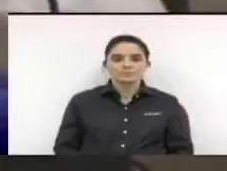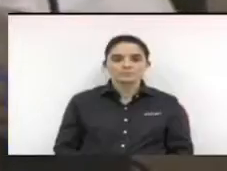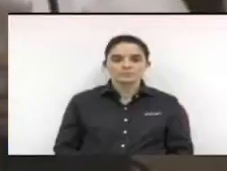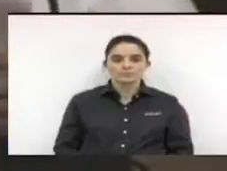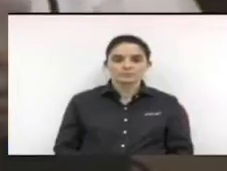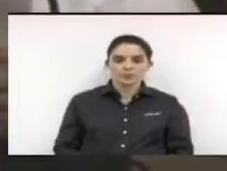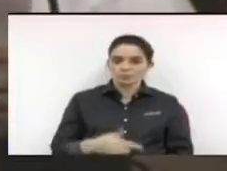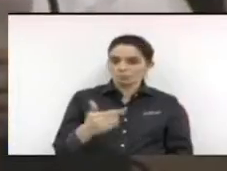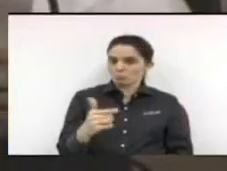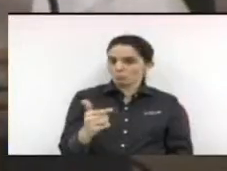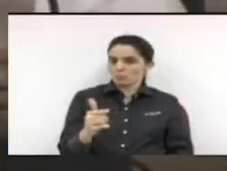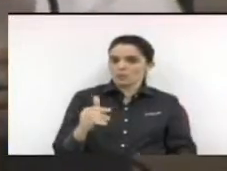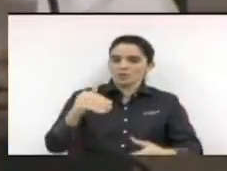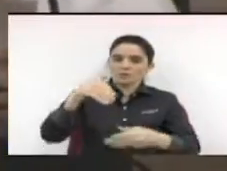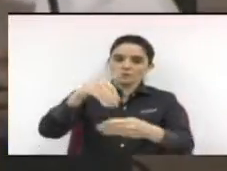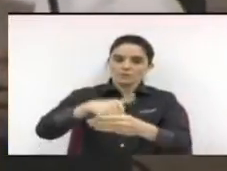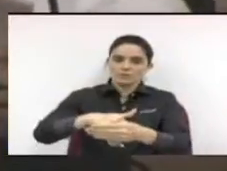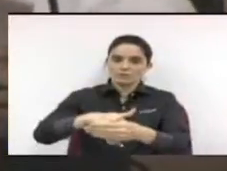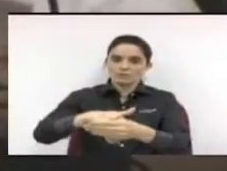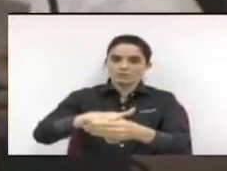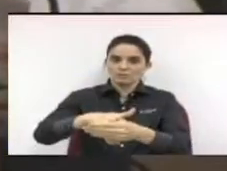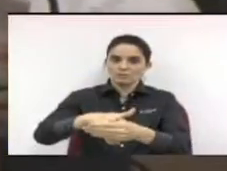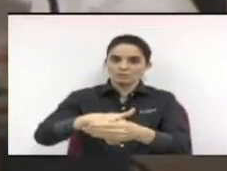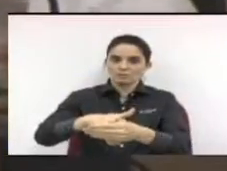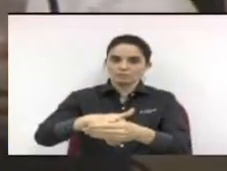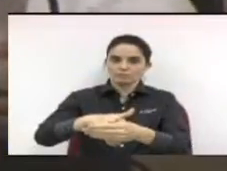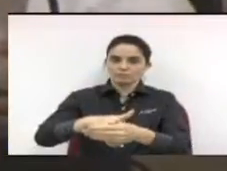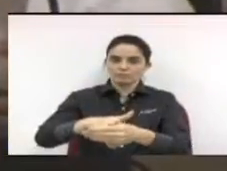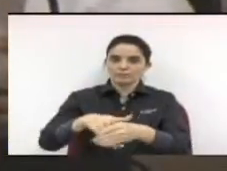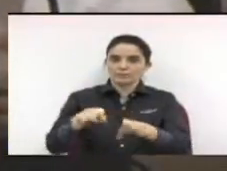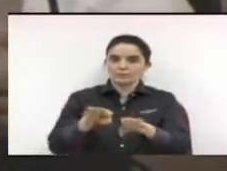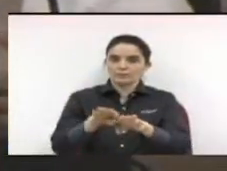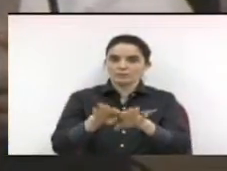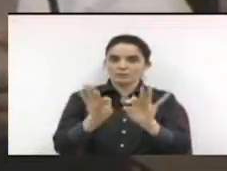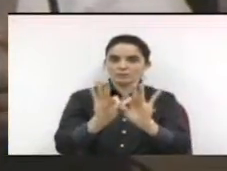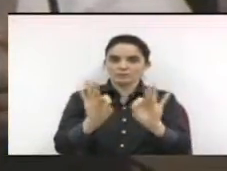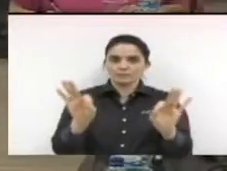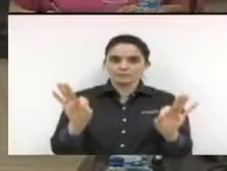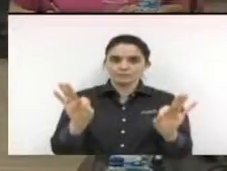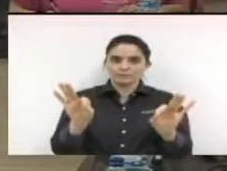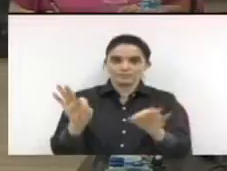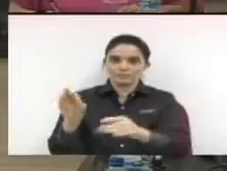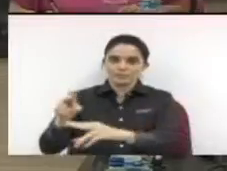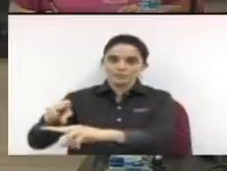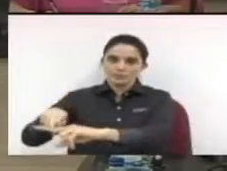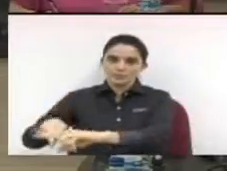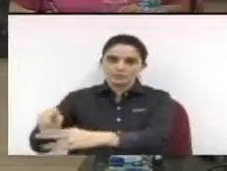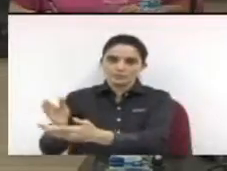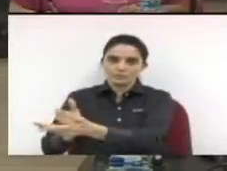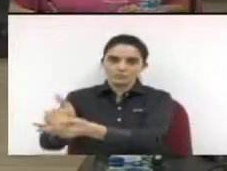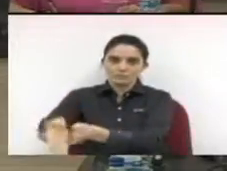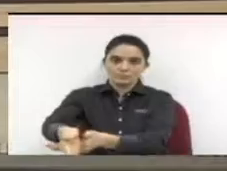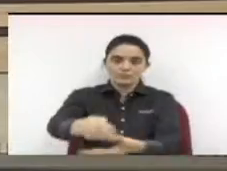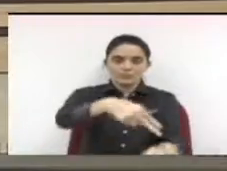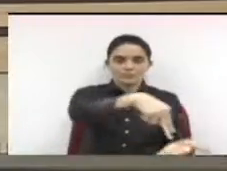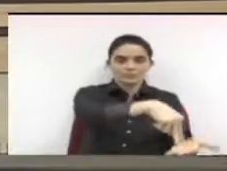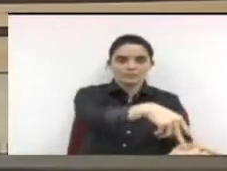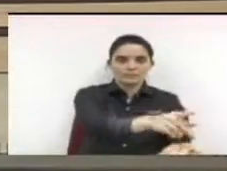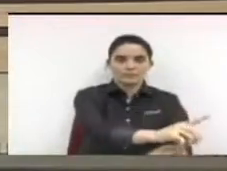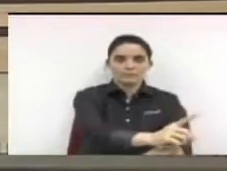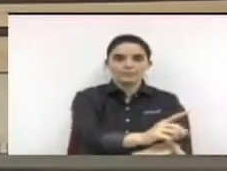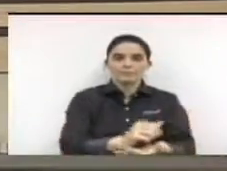Não havendo, vai a votação. E a votação também é simbólica. Os sentados aprovam e os de pé